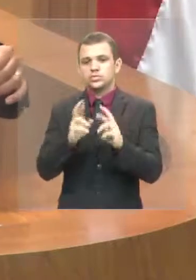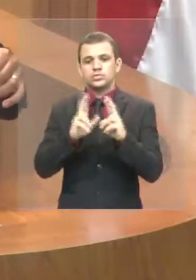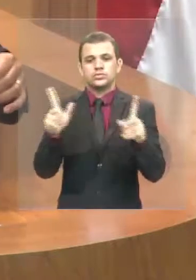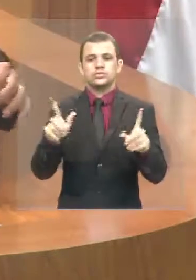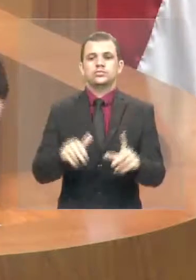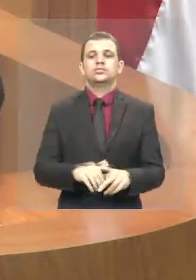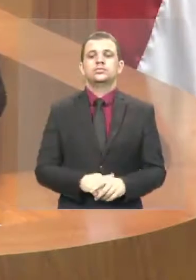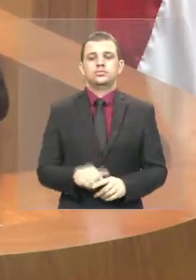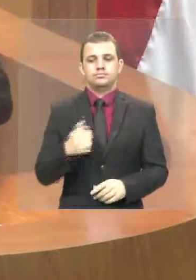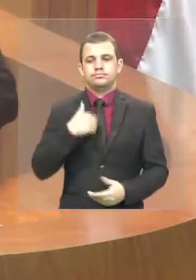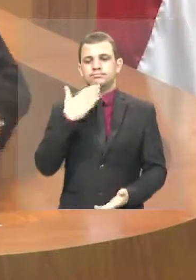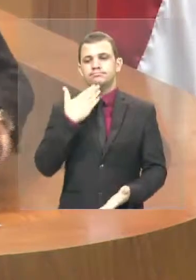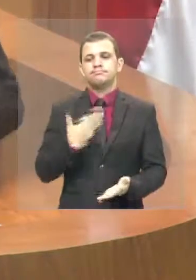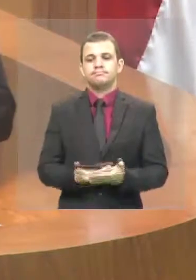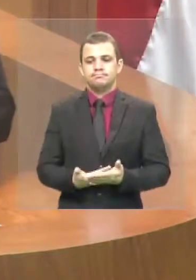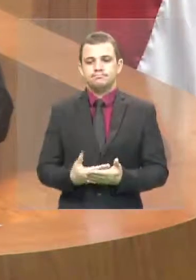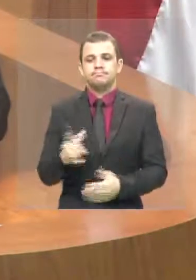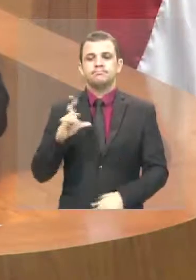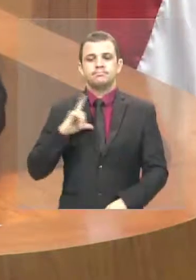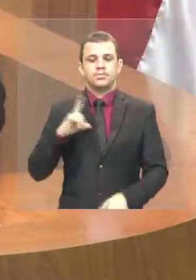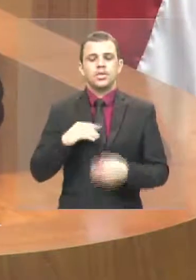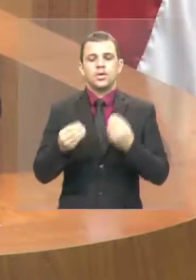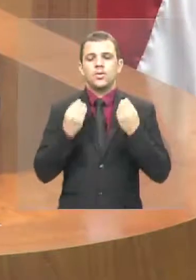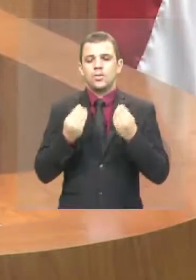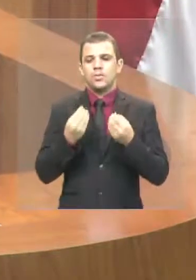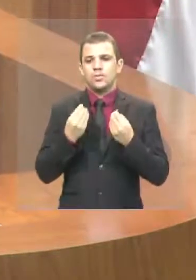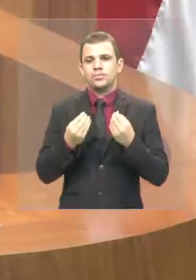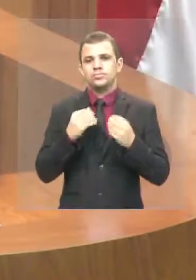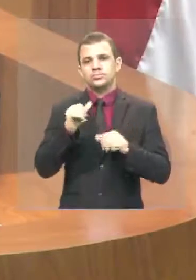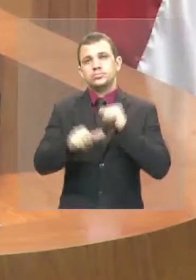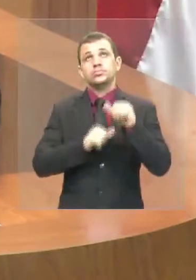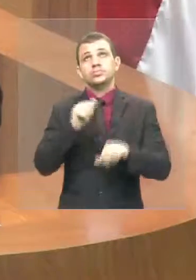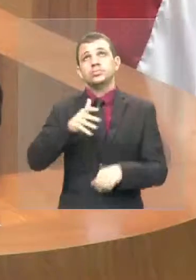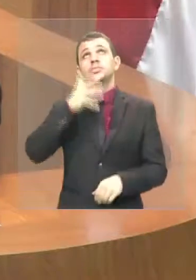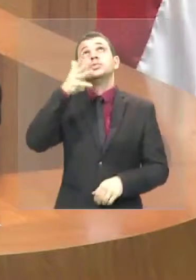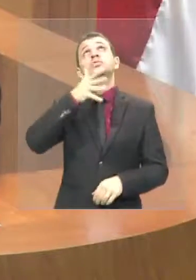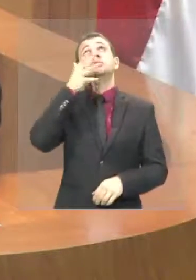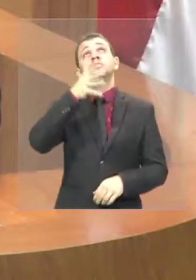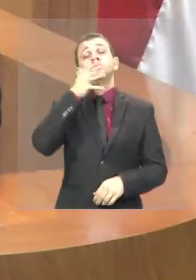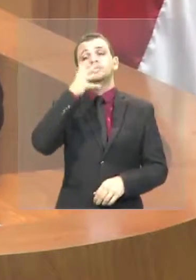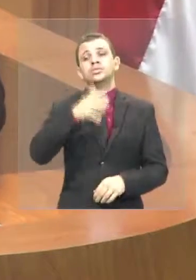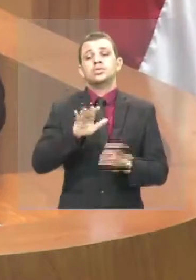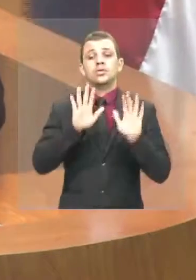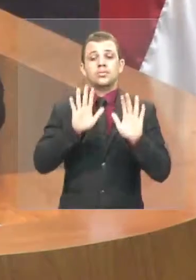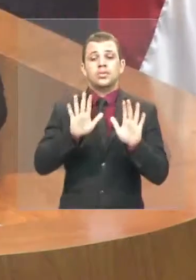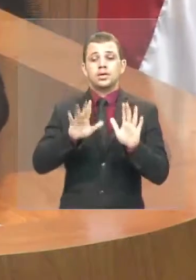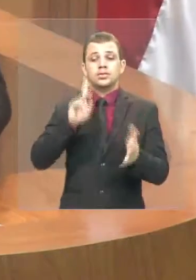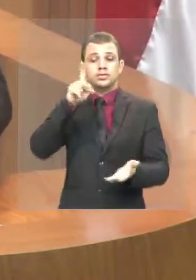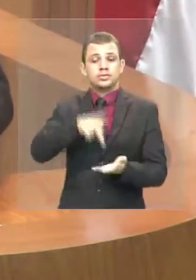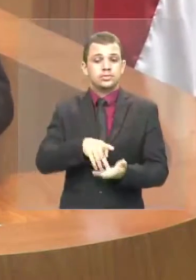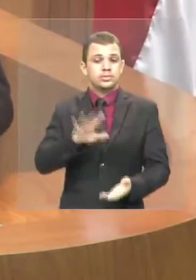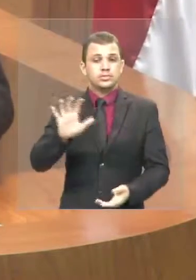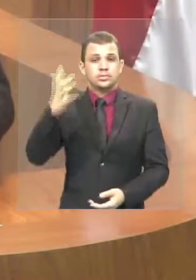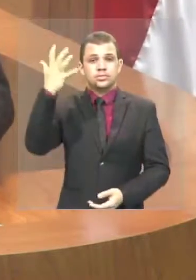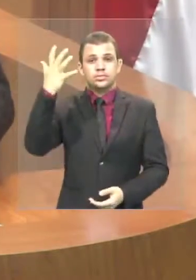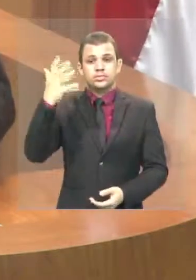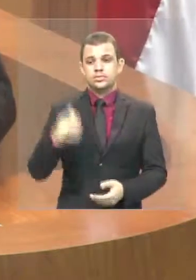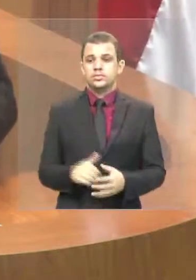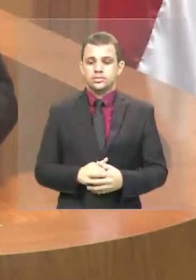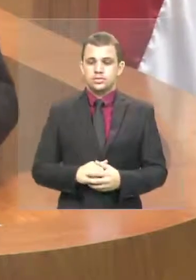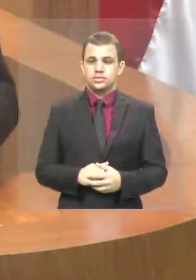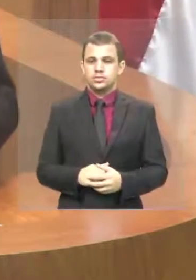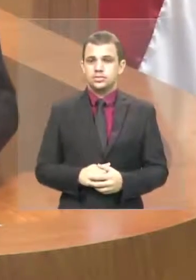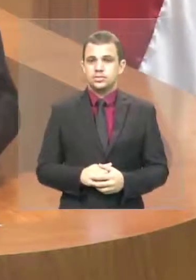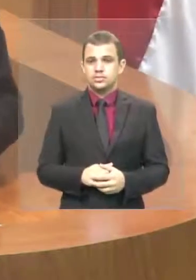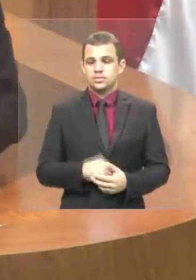Eu fico impressionado como muda o discurso, mas os fatos, os fatos